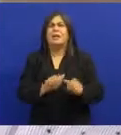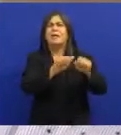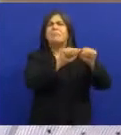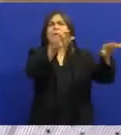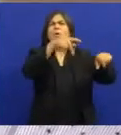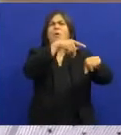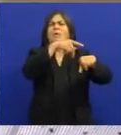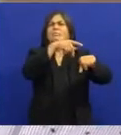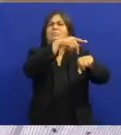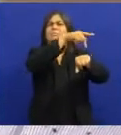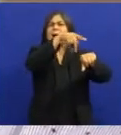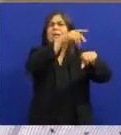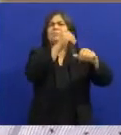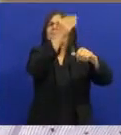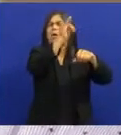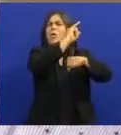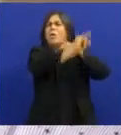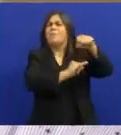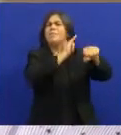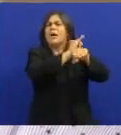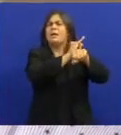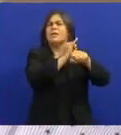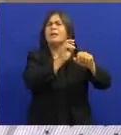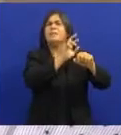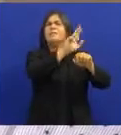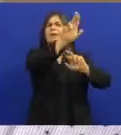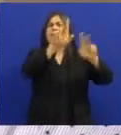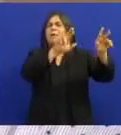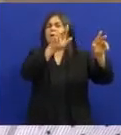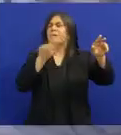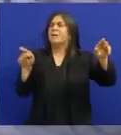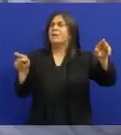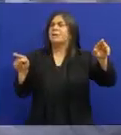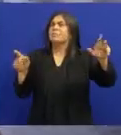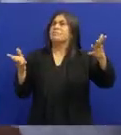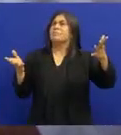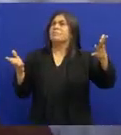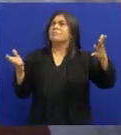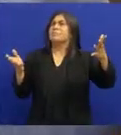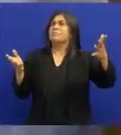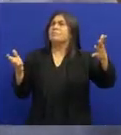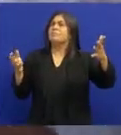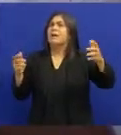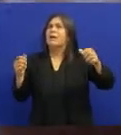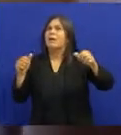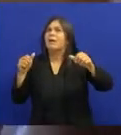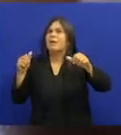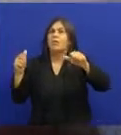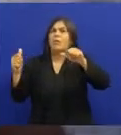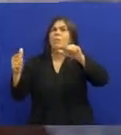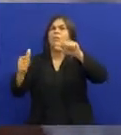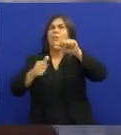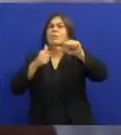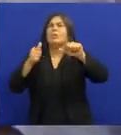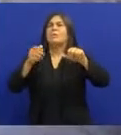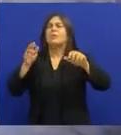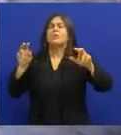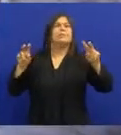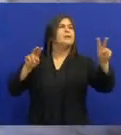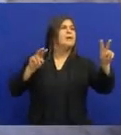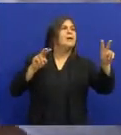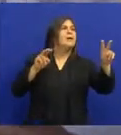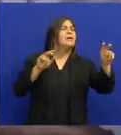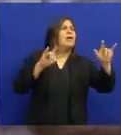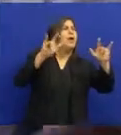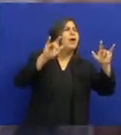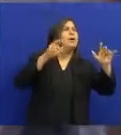sonoridades Um espaço Que não existia até então Então Foi o próprio mercado Que induziu As